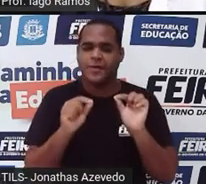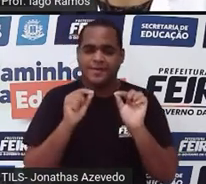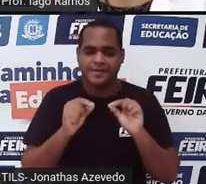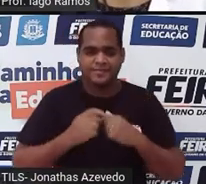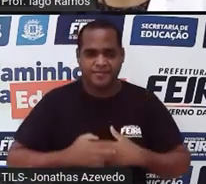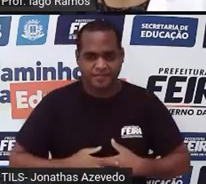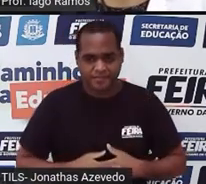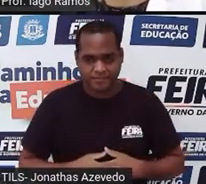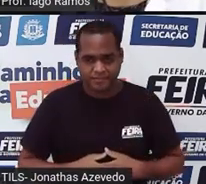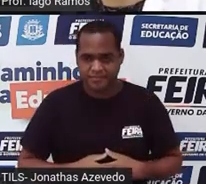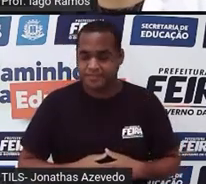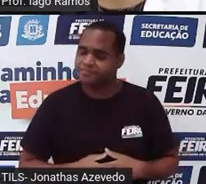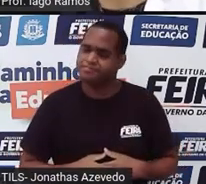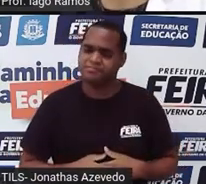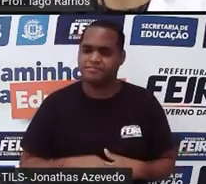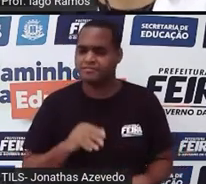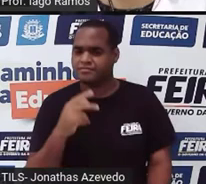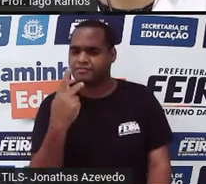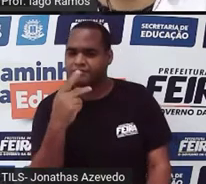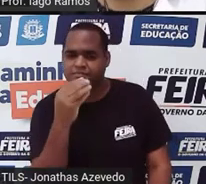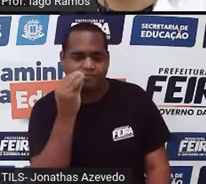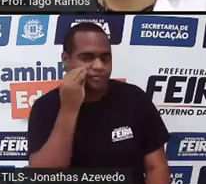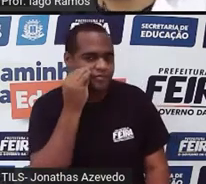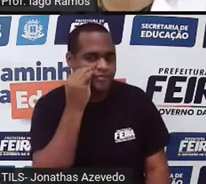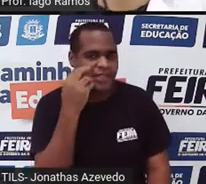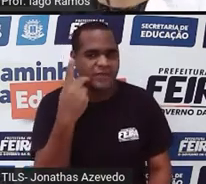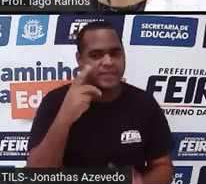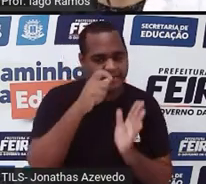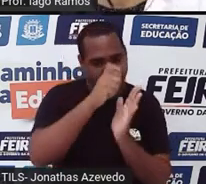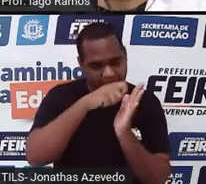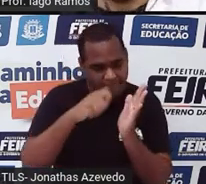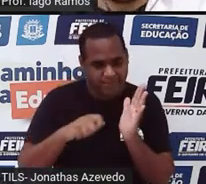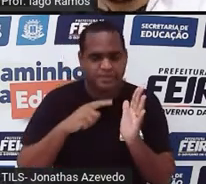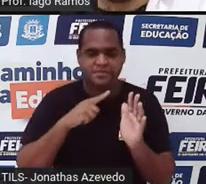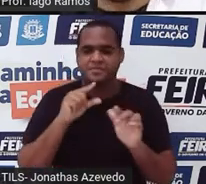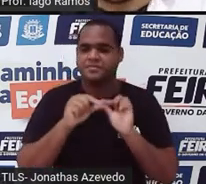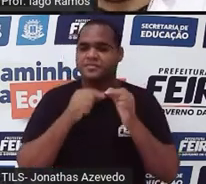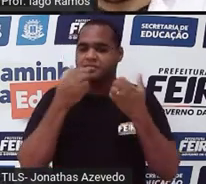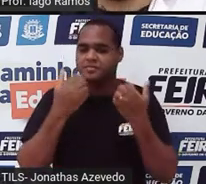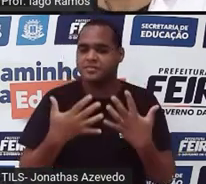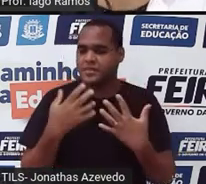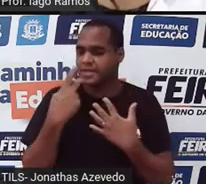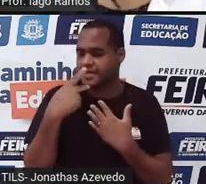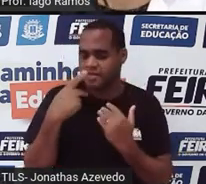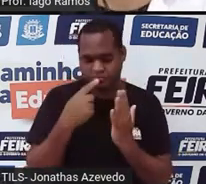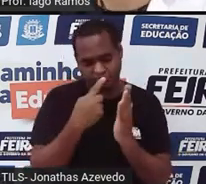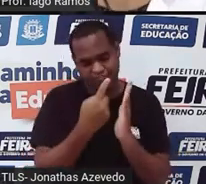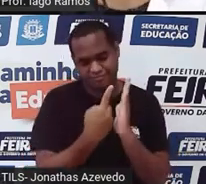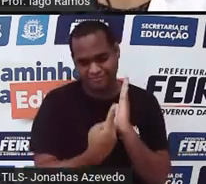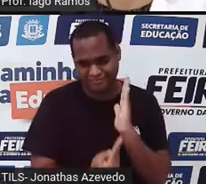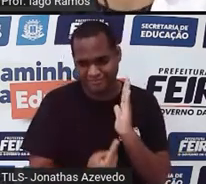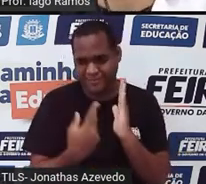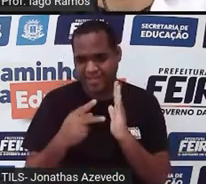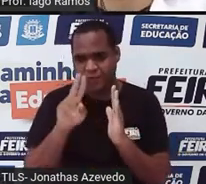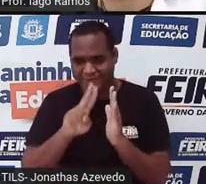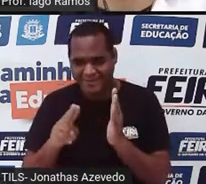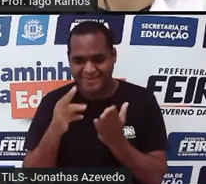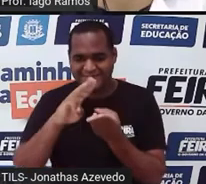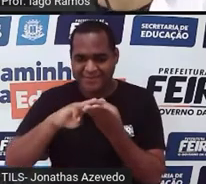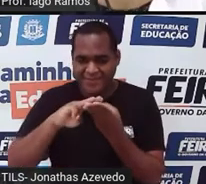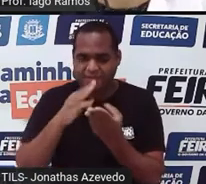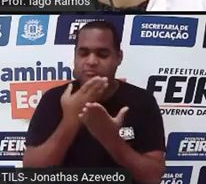E aí eu queria que você tentasse escrever isso agora. Seu caderno, aquele caderno que você usa para estudar